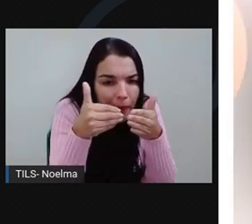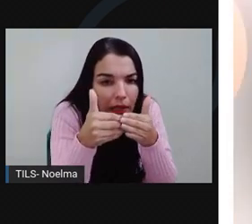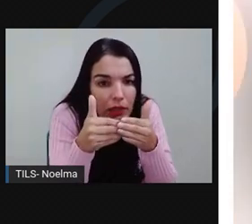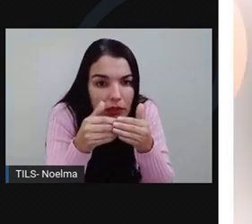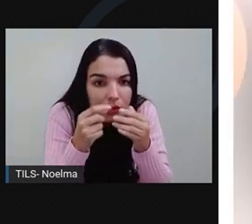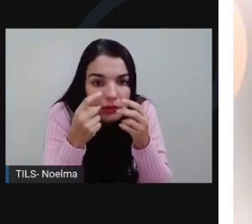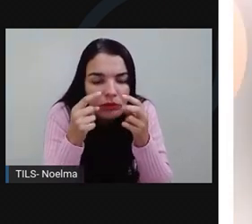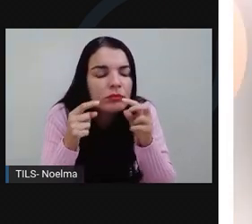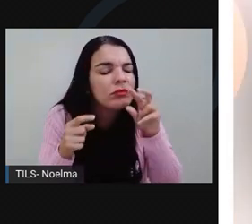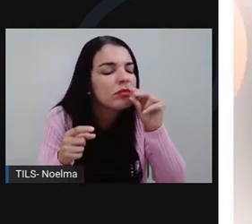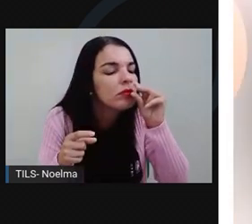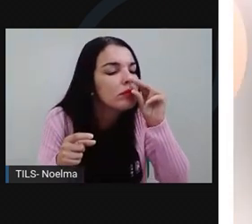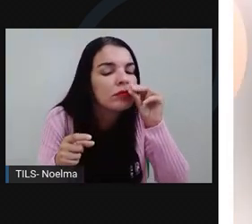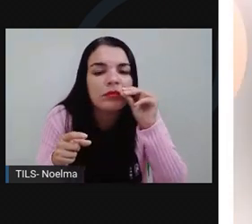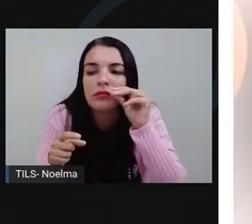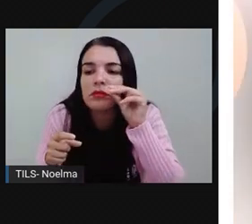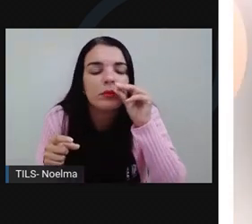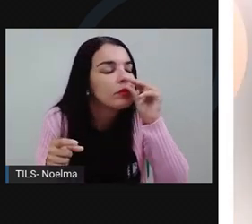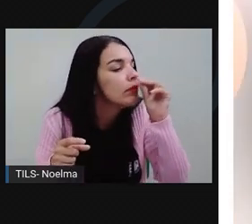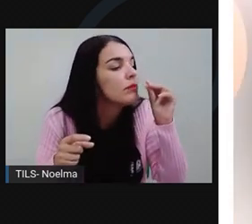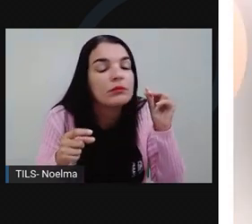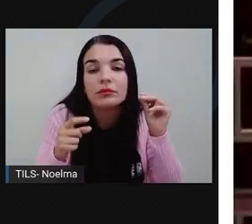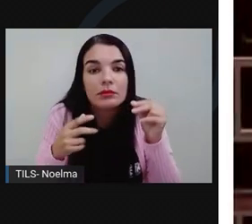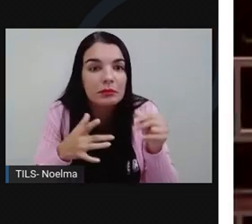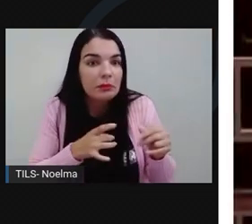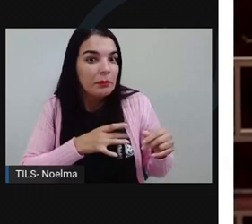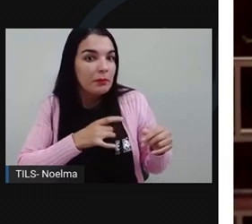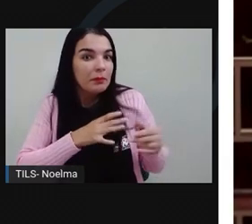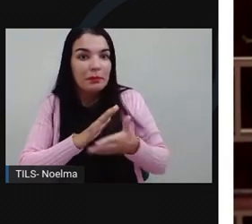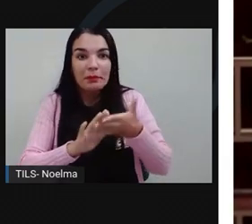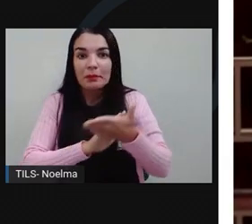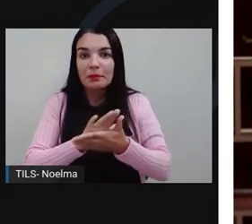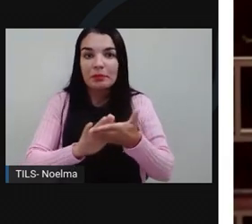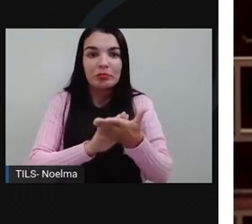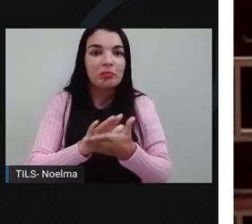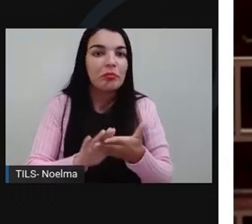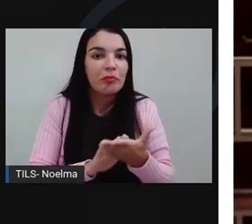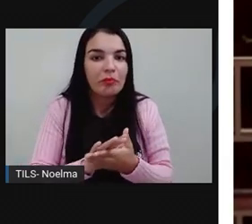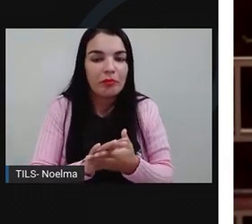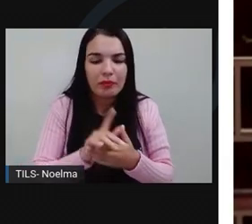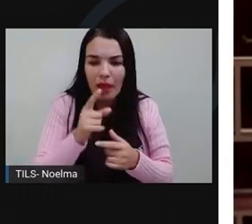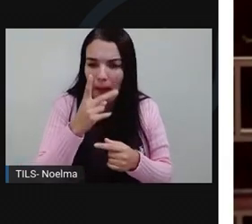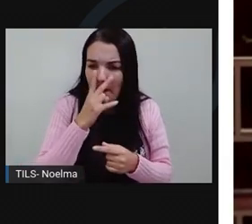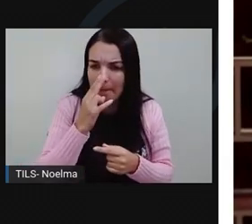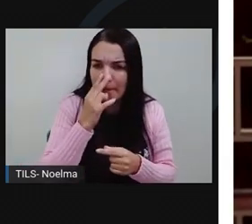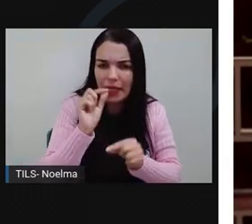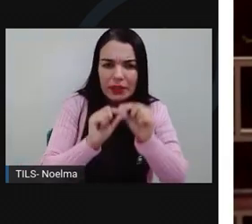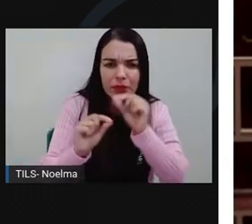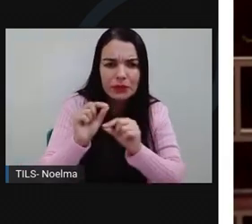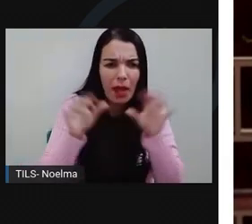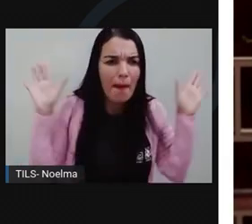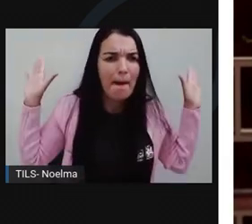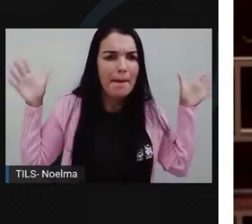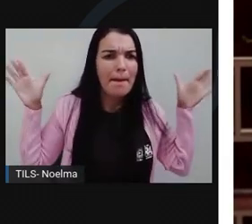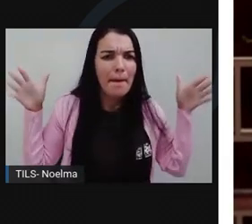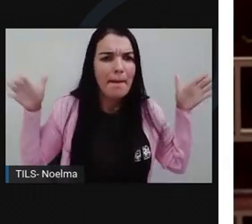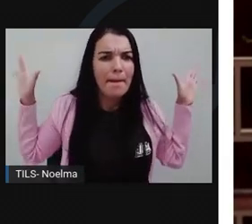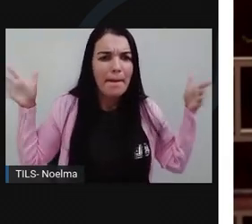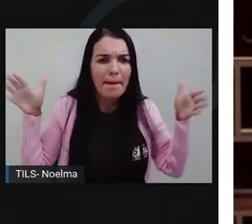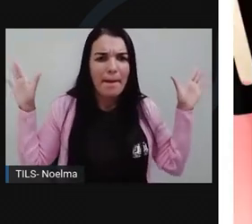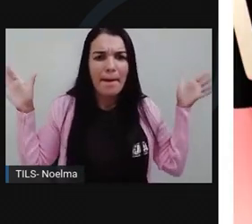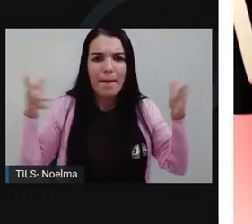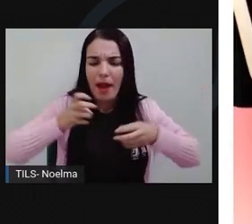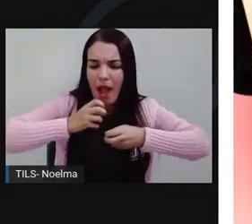e farejou-o sem receio nenhum. Nisto aparece um galo que bate as asas e canta.